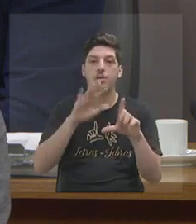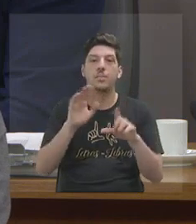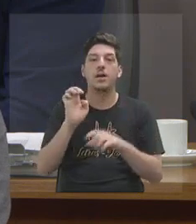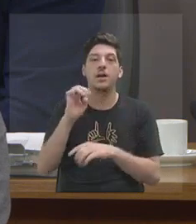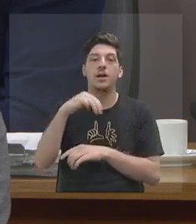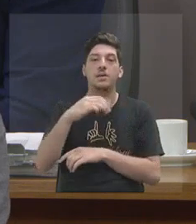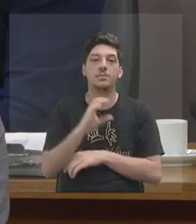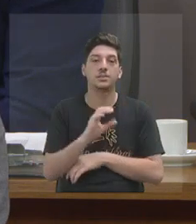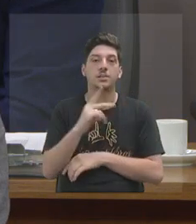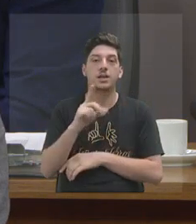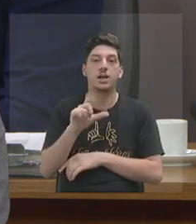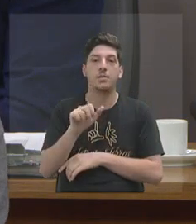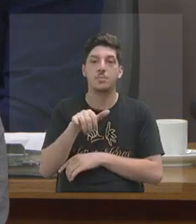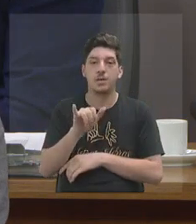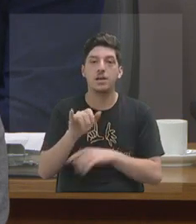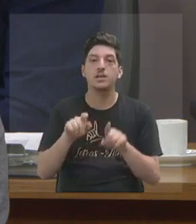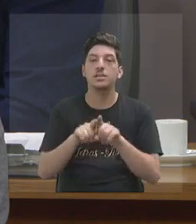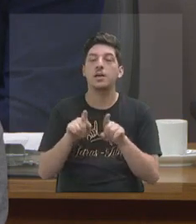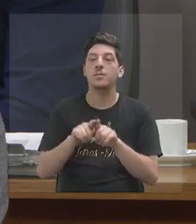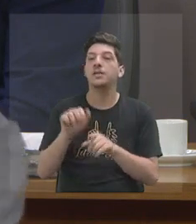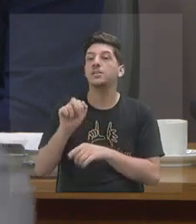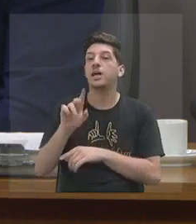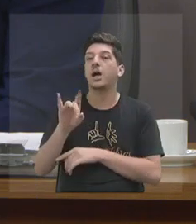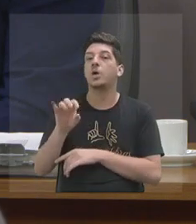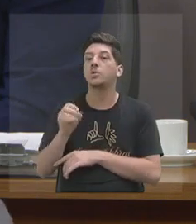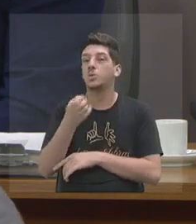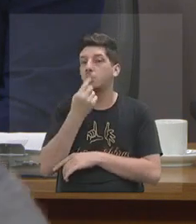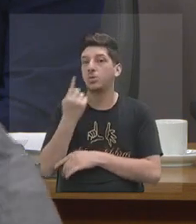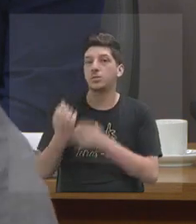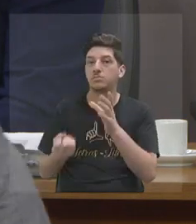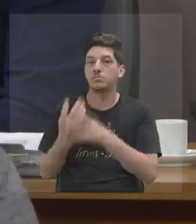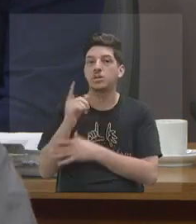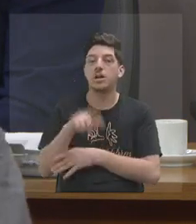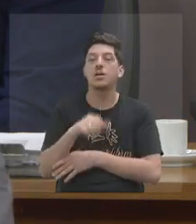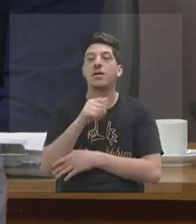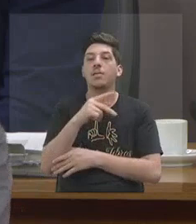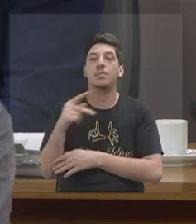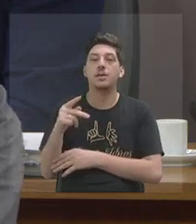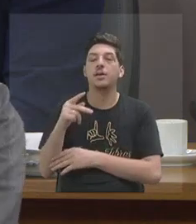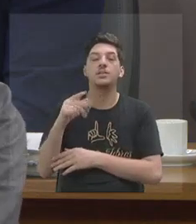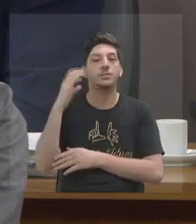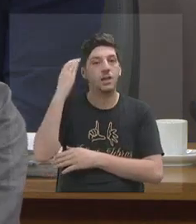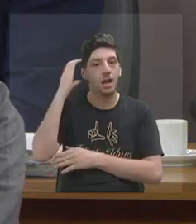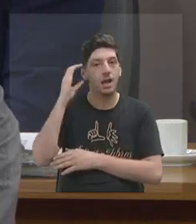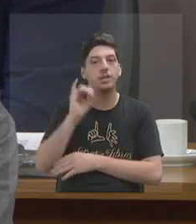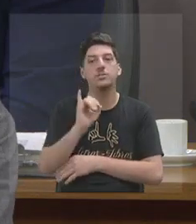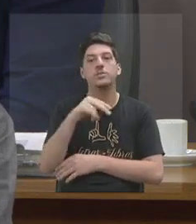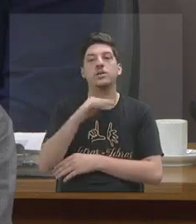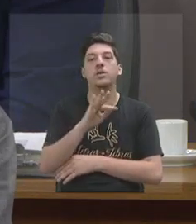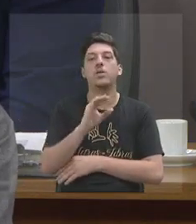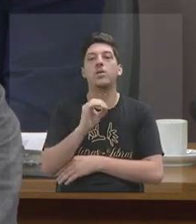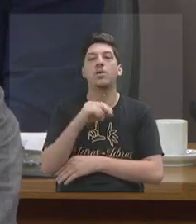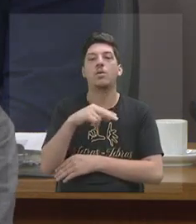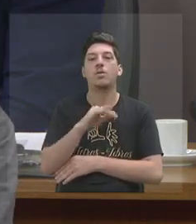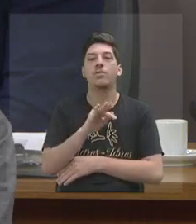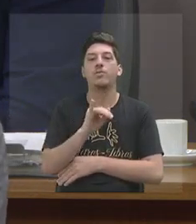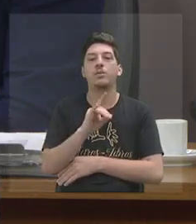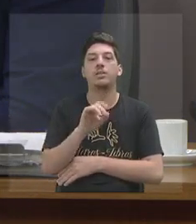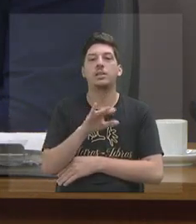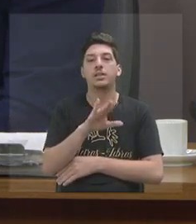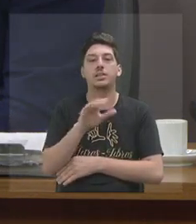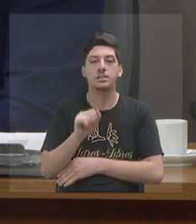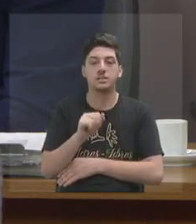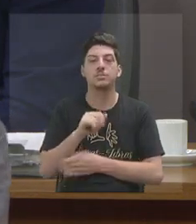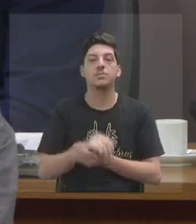a plataforma de áudio que a gente abriu recentemente, que é o aplicativo da Rádio Inconfidência. O sinal da AM já